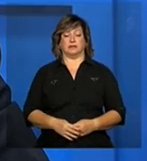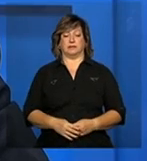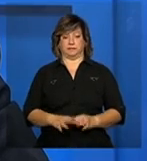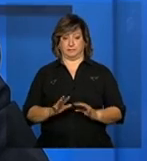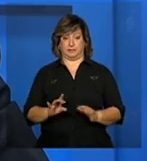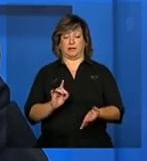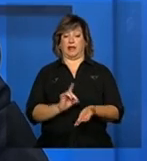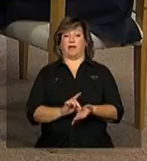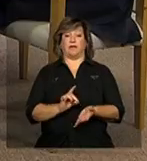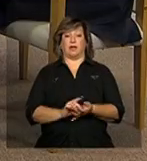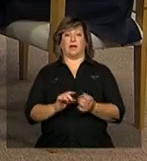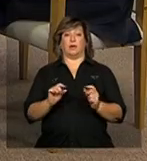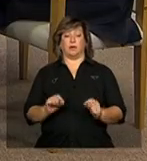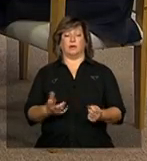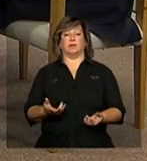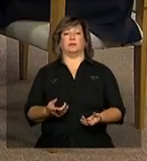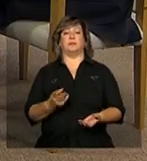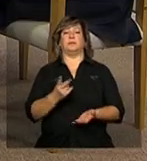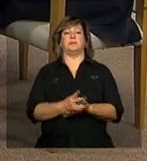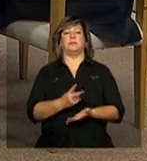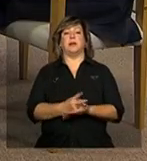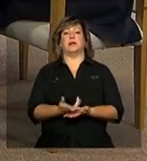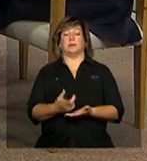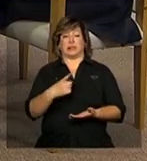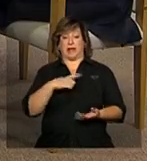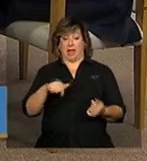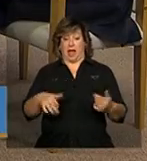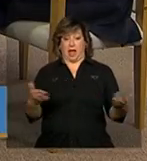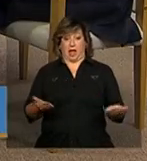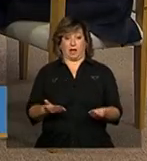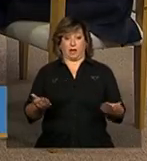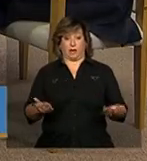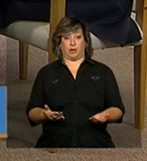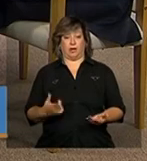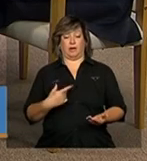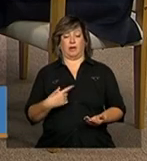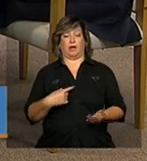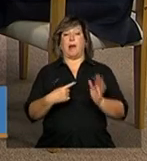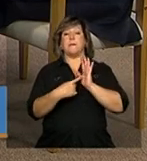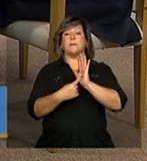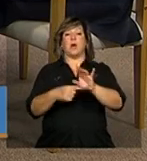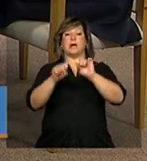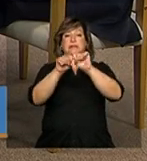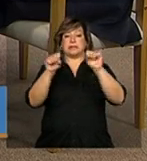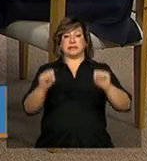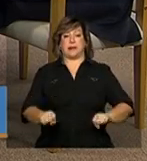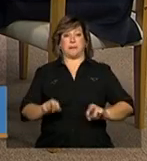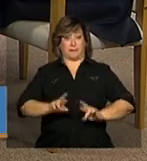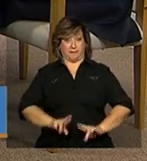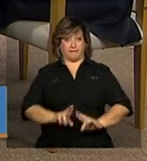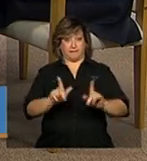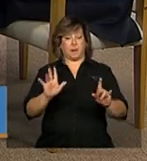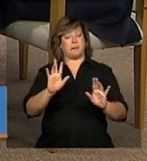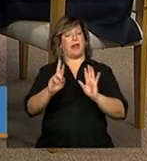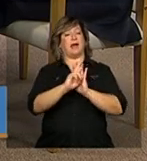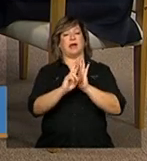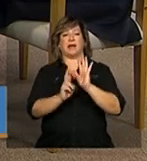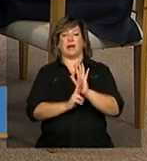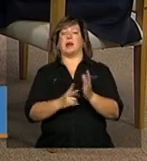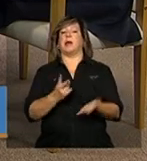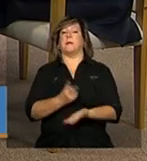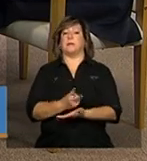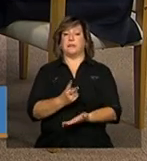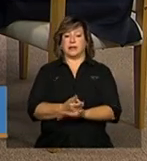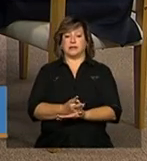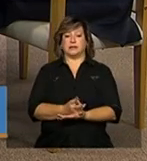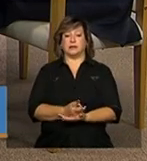verdade ainda que tenha mudado a apresentação do sistema as regras permanecem as mesmas ou